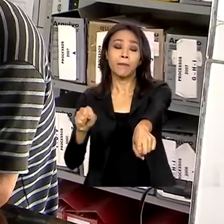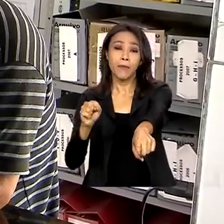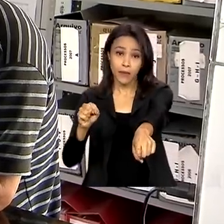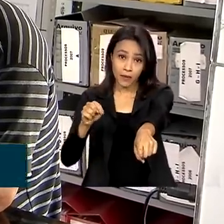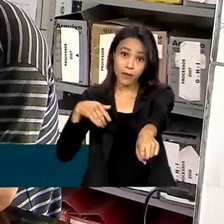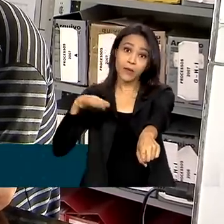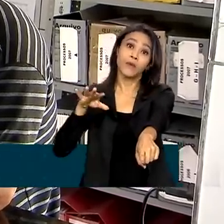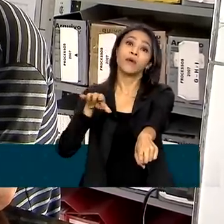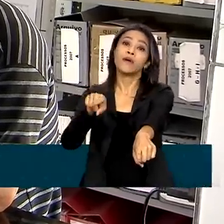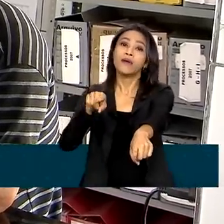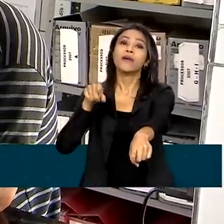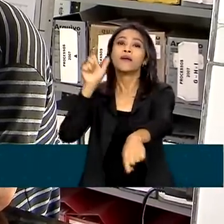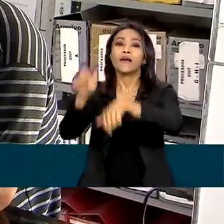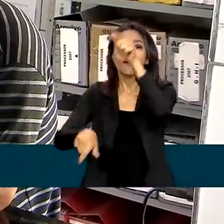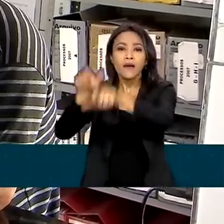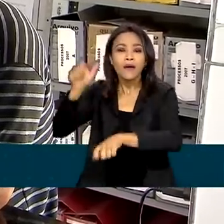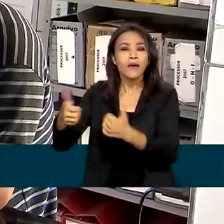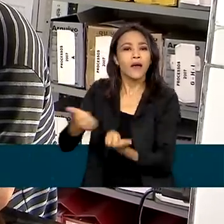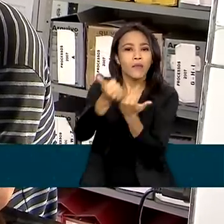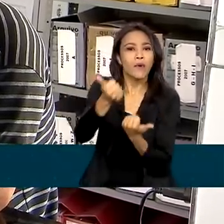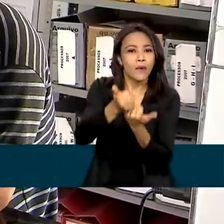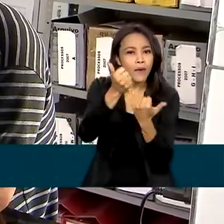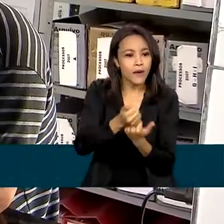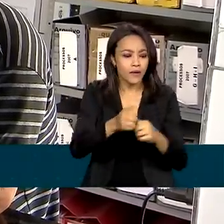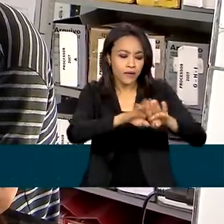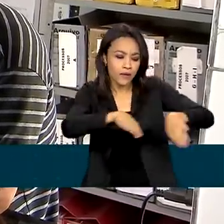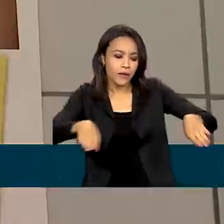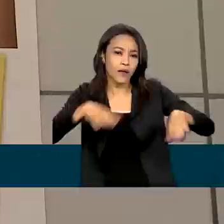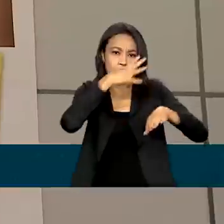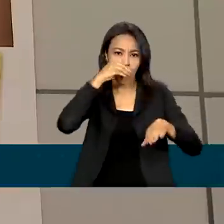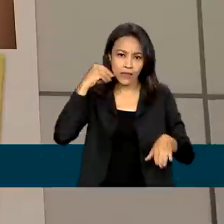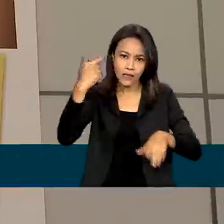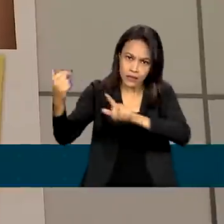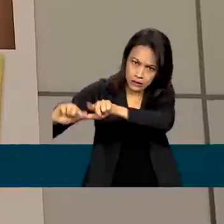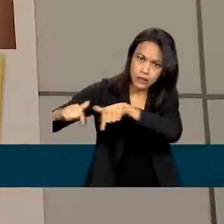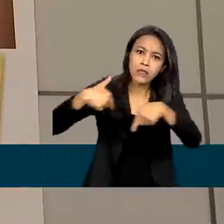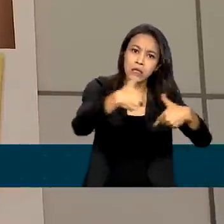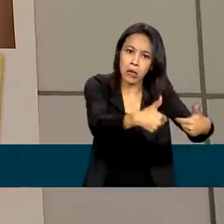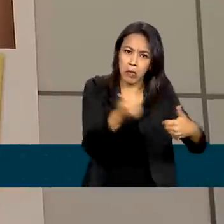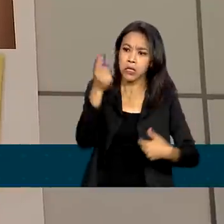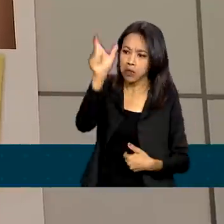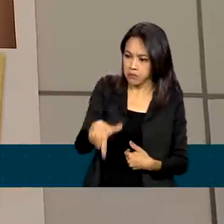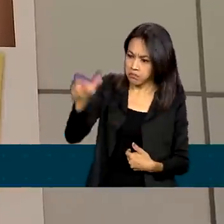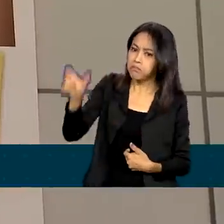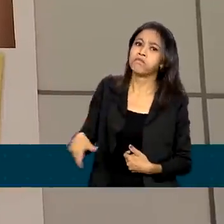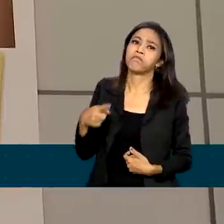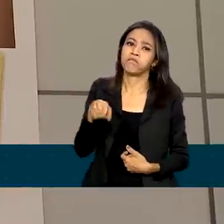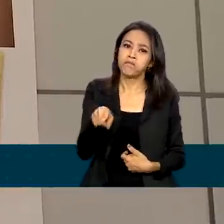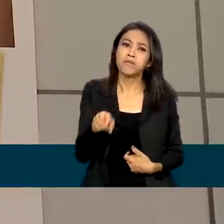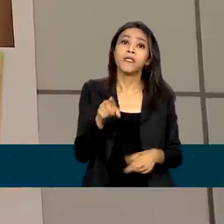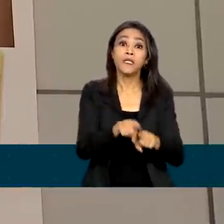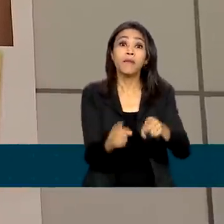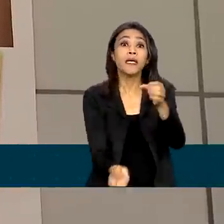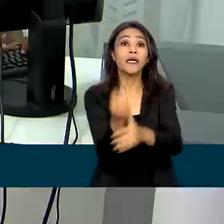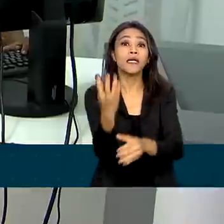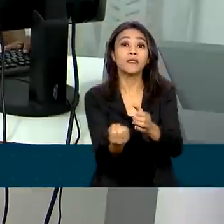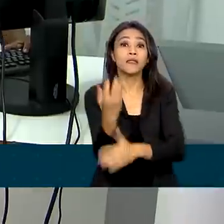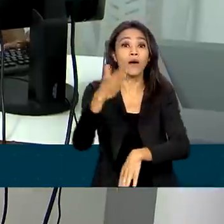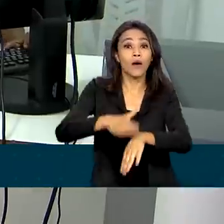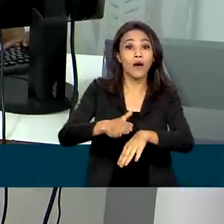para garantir os direitos das crianças e dos adolescentes e a promoção de políticas públicas para eles.